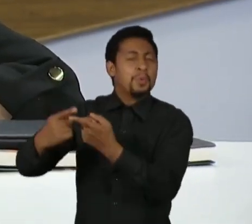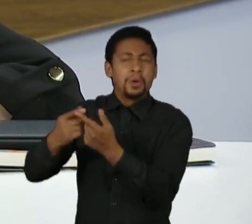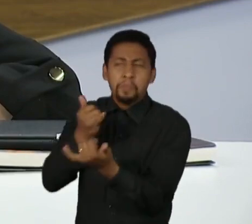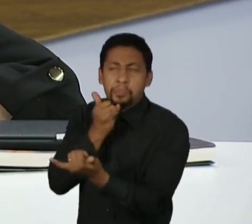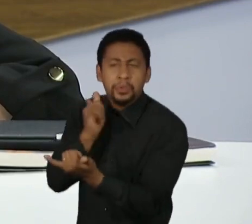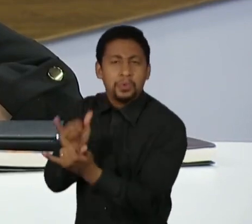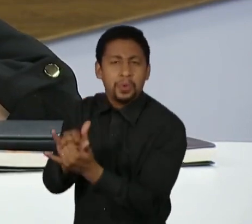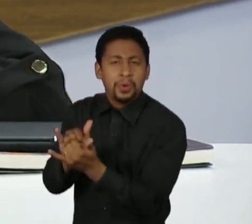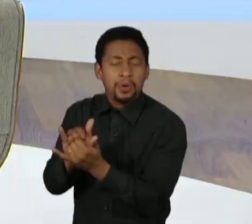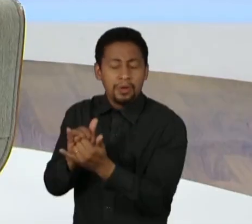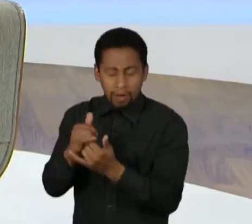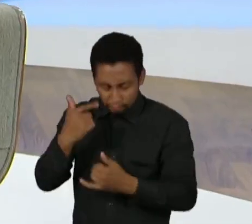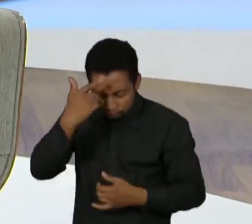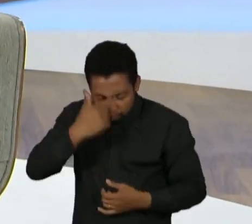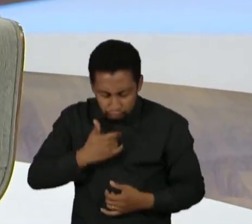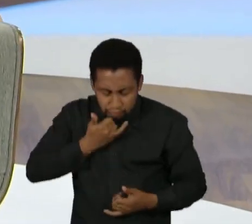também, né?